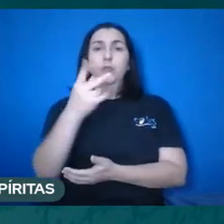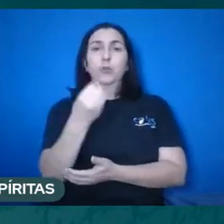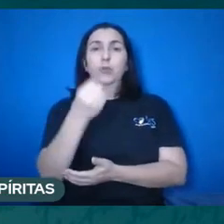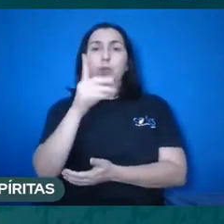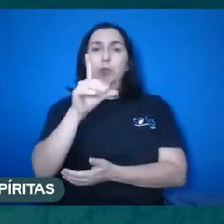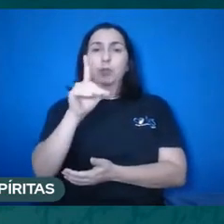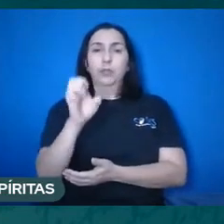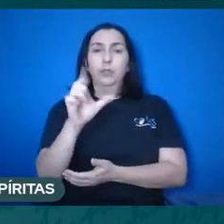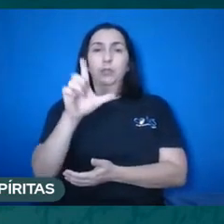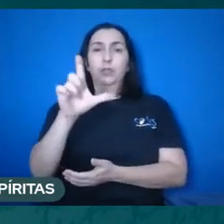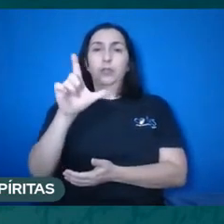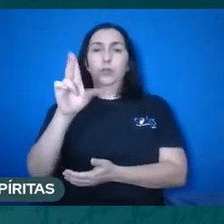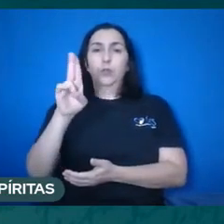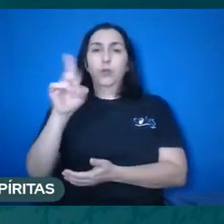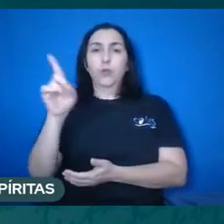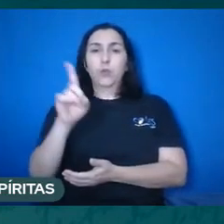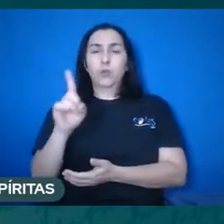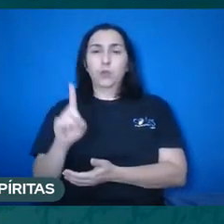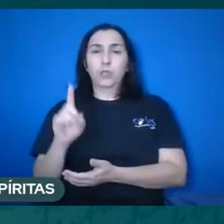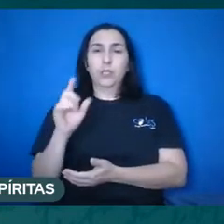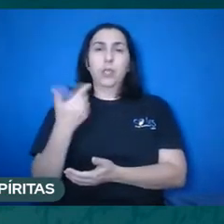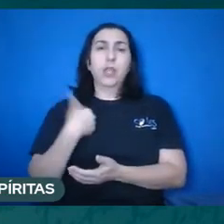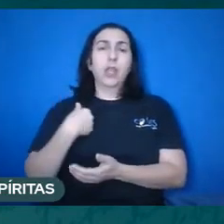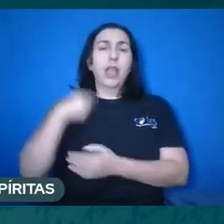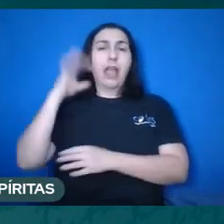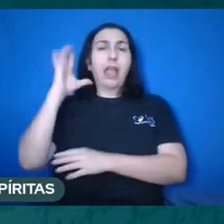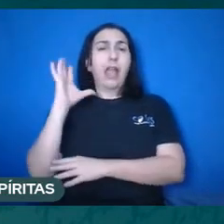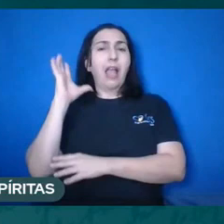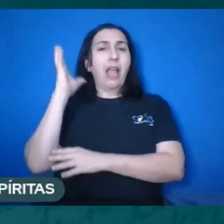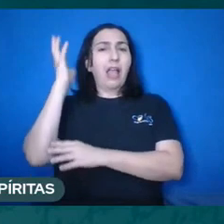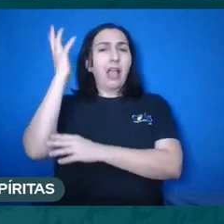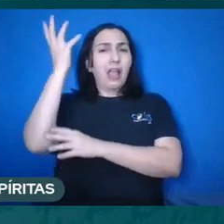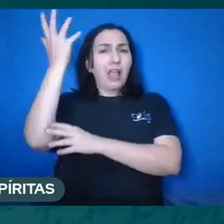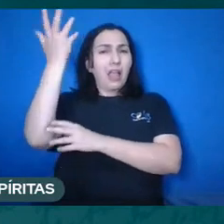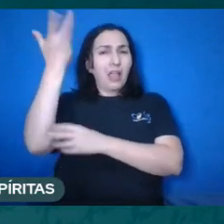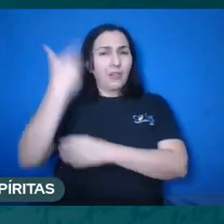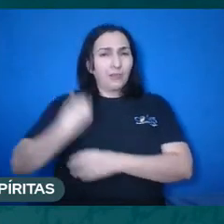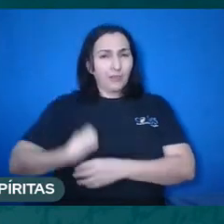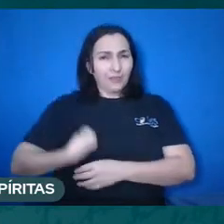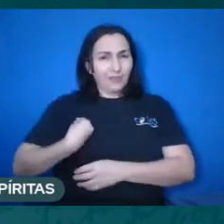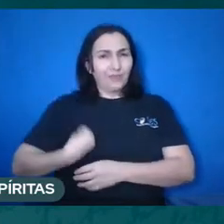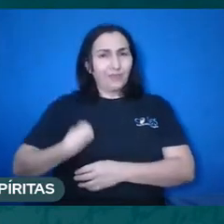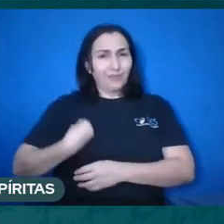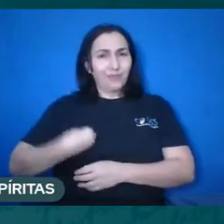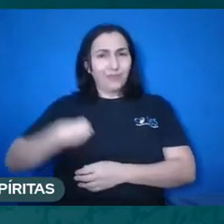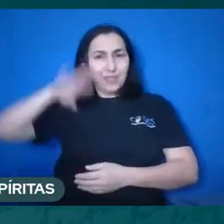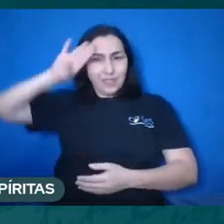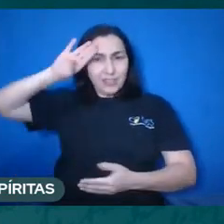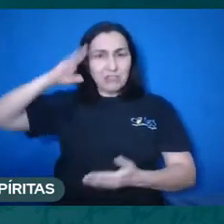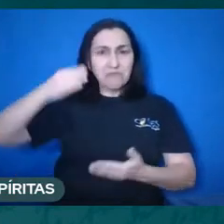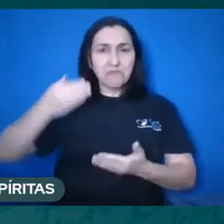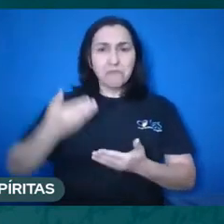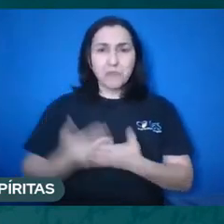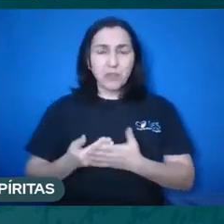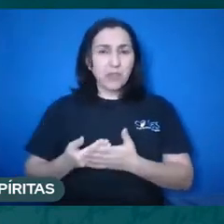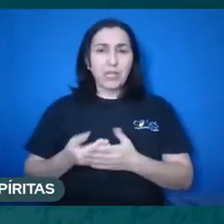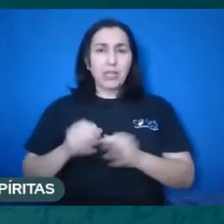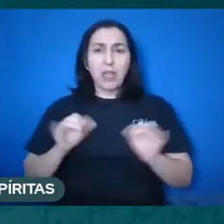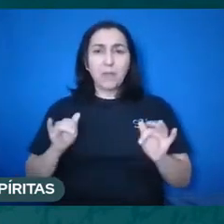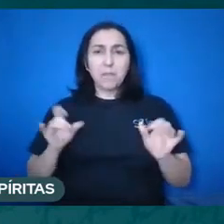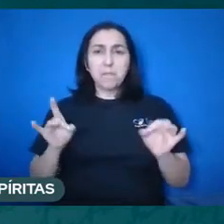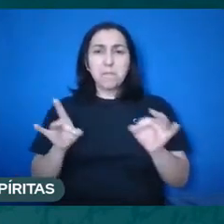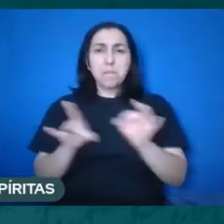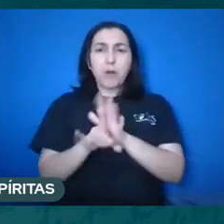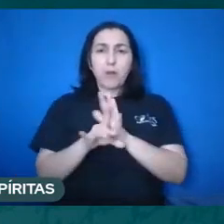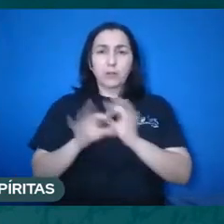fé viva não brota miraculosamente nos corações e a conquista da crença edificante não é serviço de